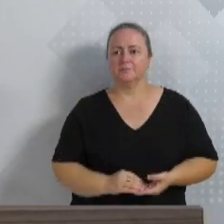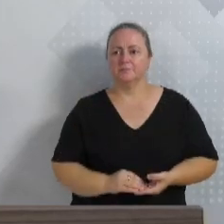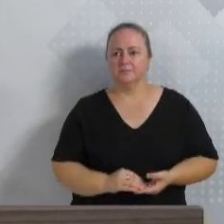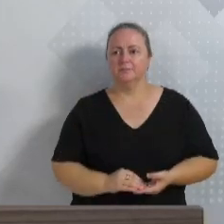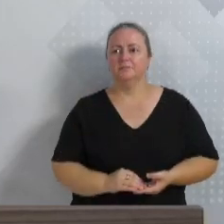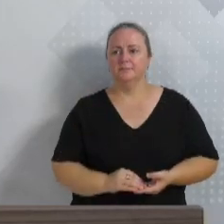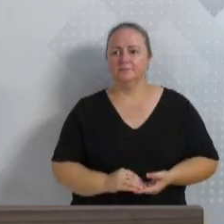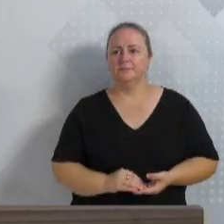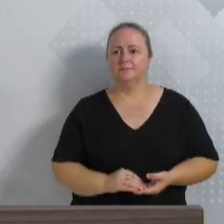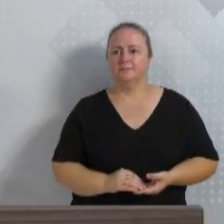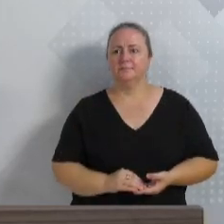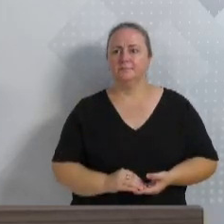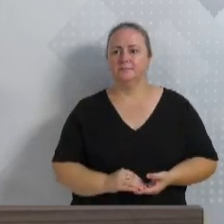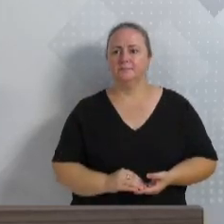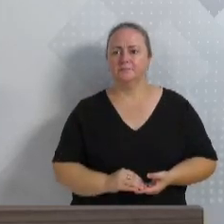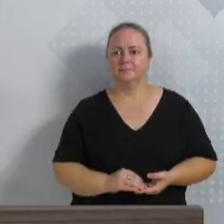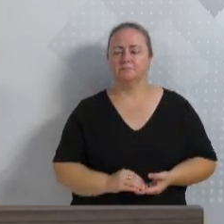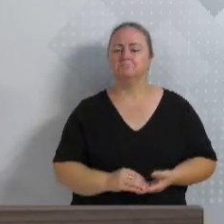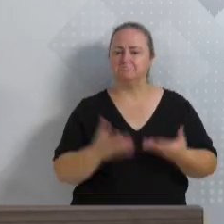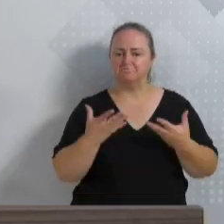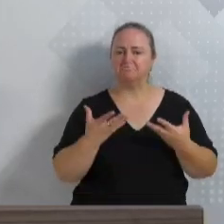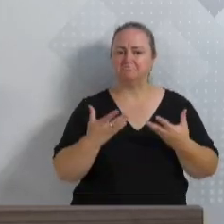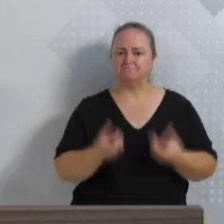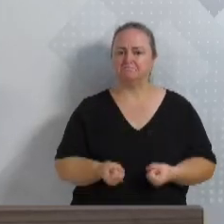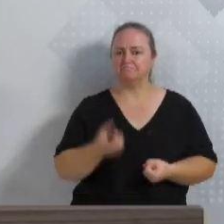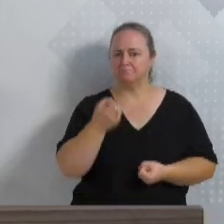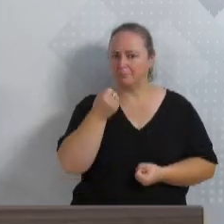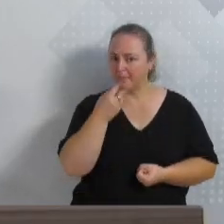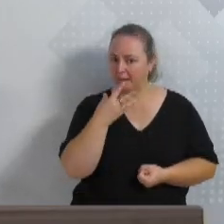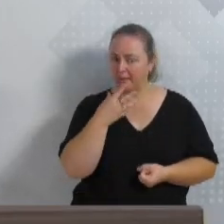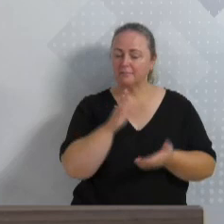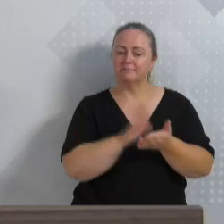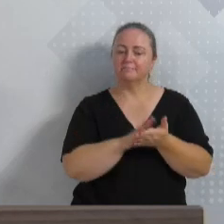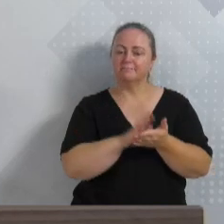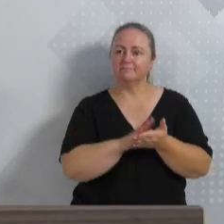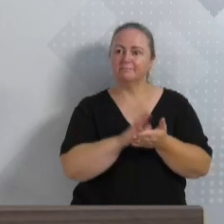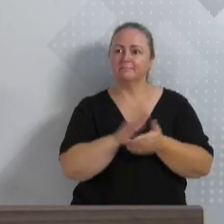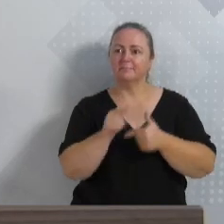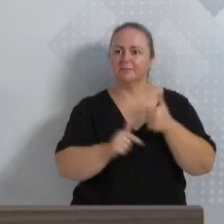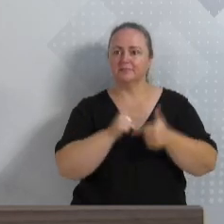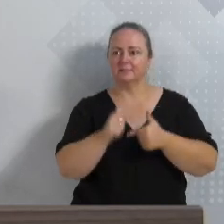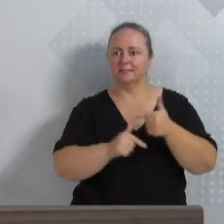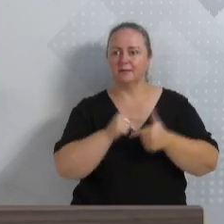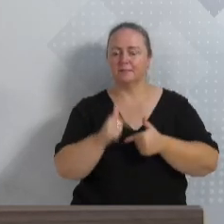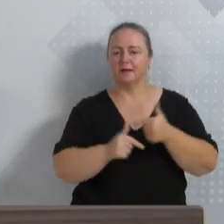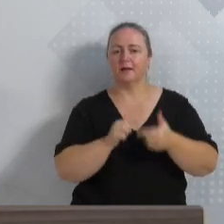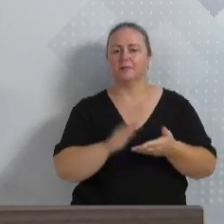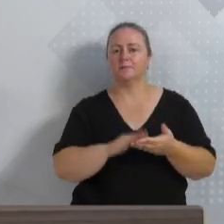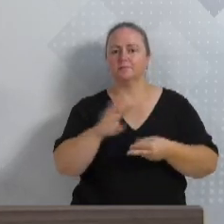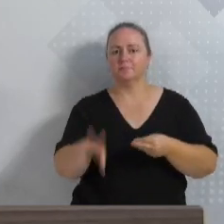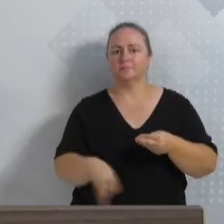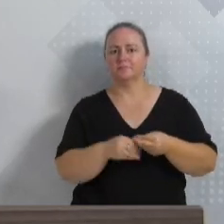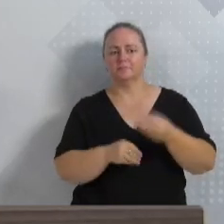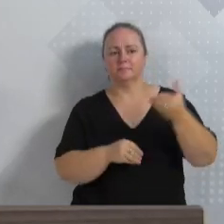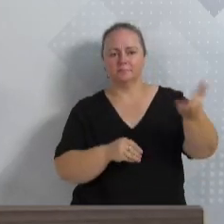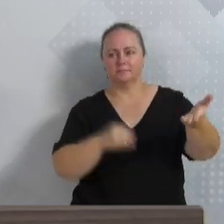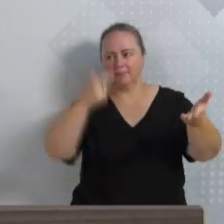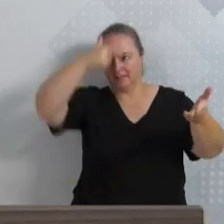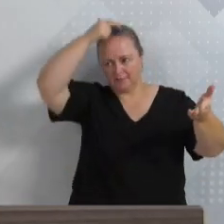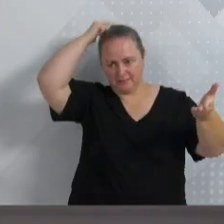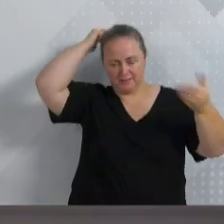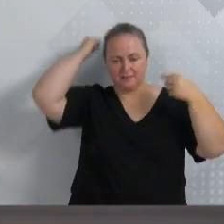ensino, e recebeu a gente muito bem lá, parabéns lá pelo... Opa, eu considero já uma parte para o meu amigo Adriano Pereira.